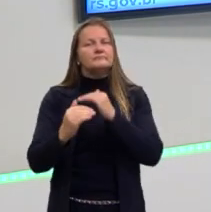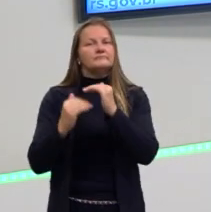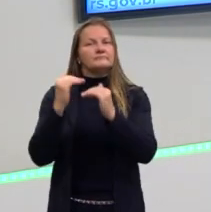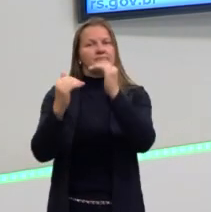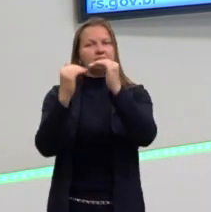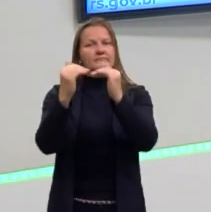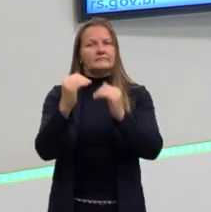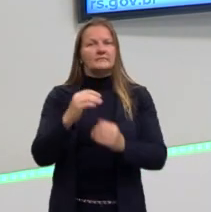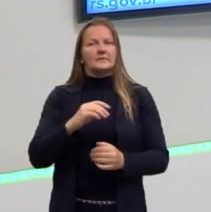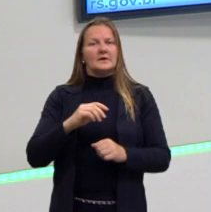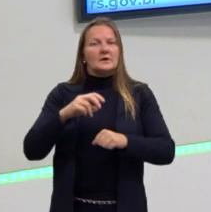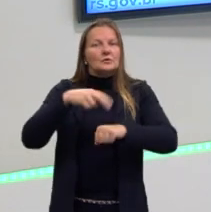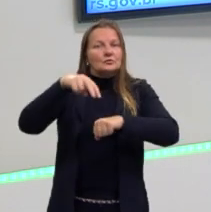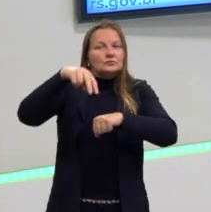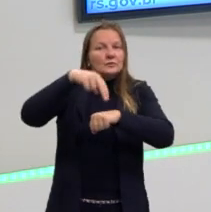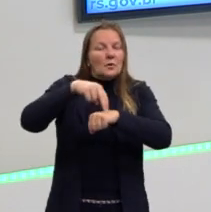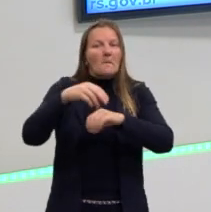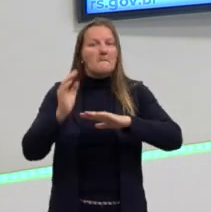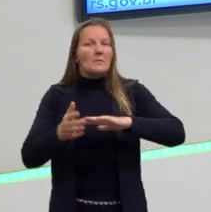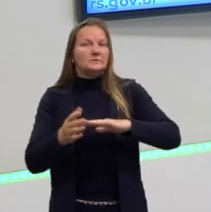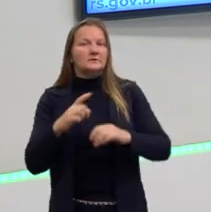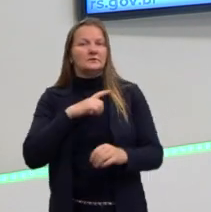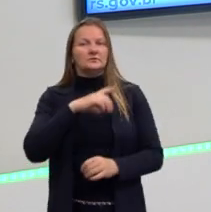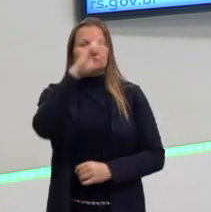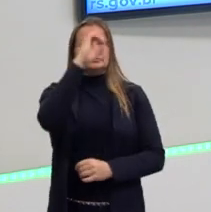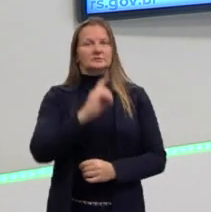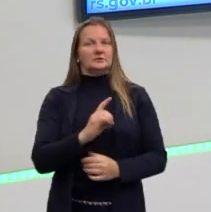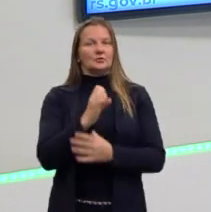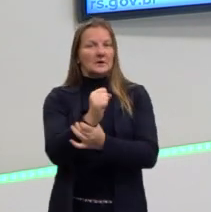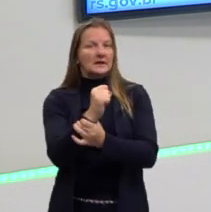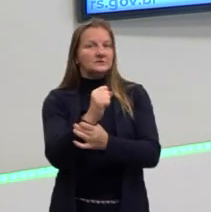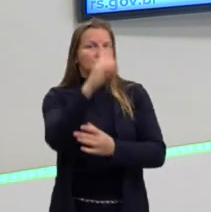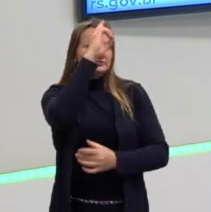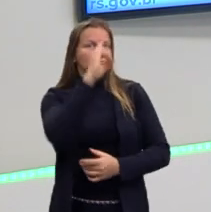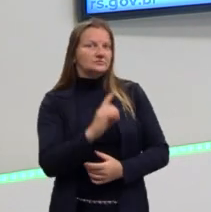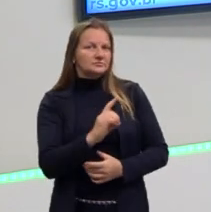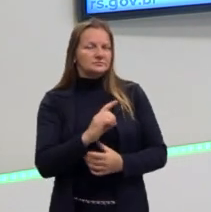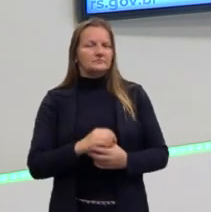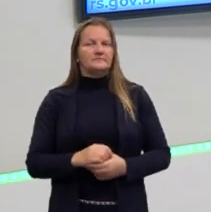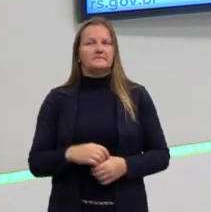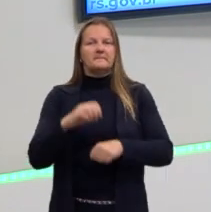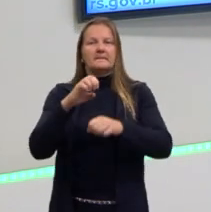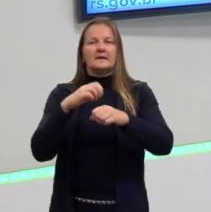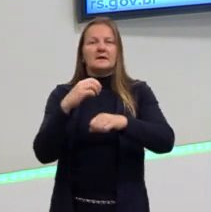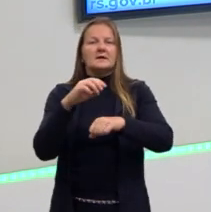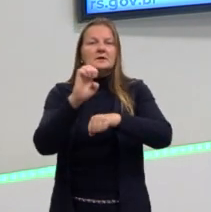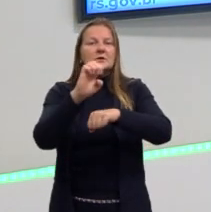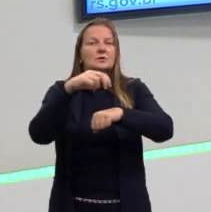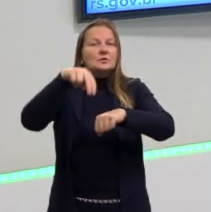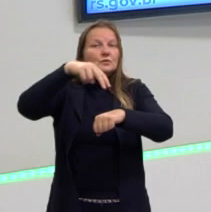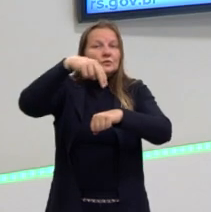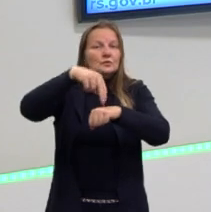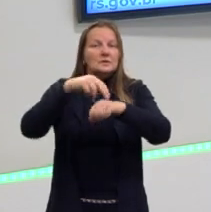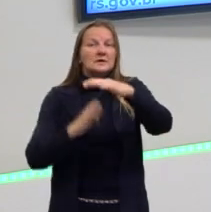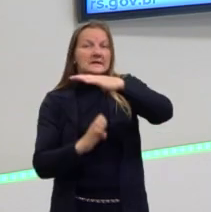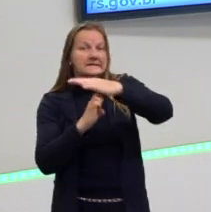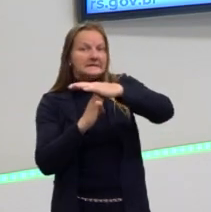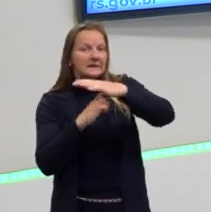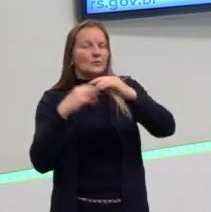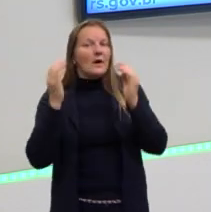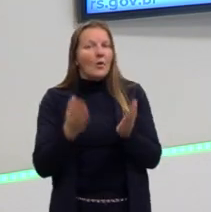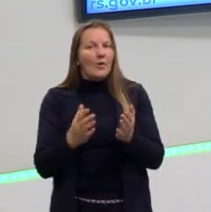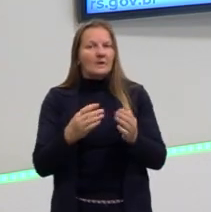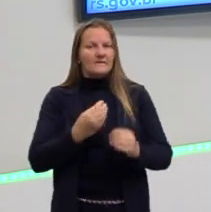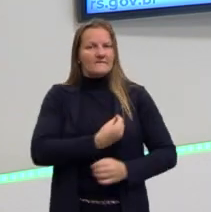surgimento do Estado Nacional Moderno, que é esse Estado que nós temos hoje aqui. A gente costuma chamar o Estado Nacional Moderno, é esse Estado que nós